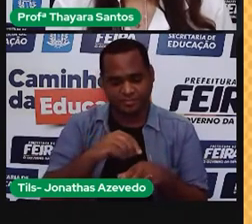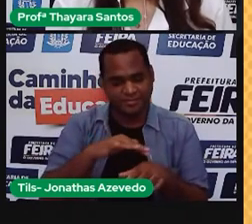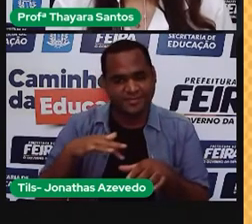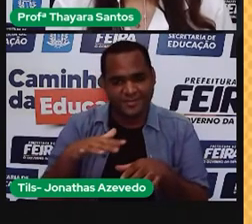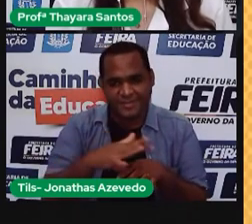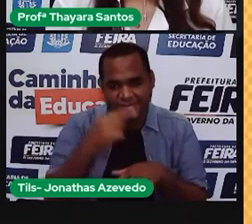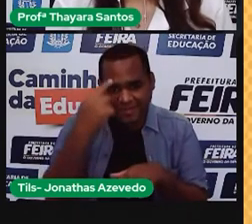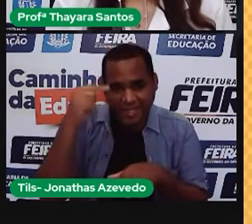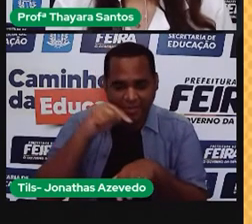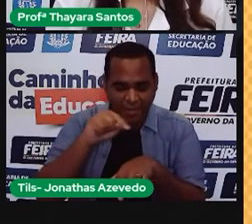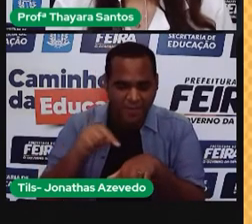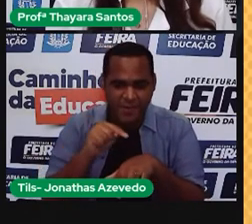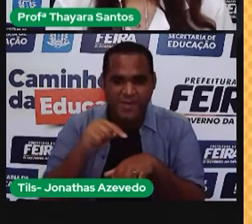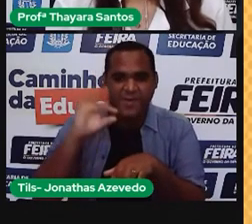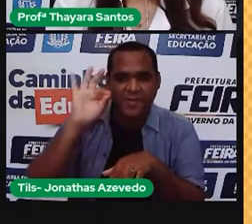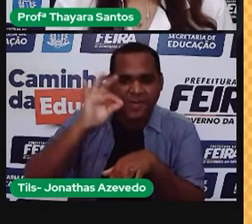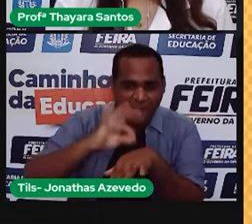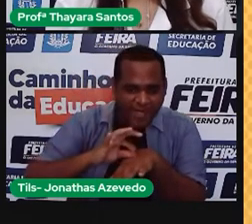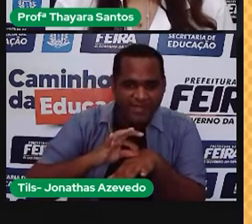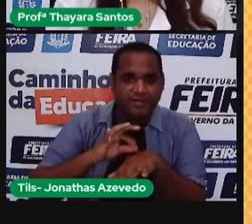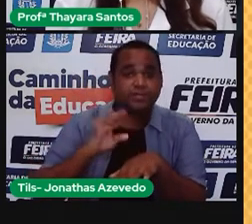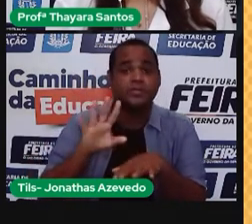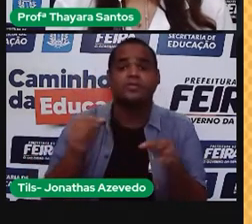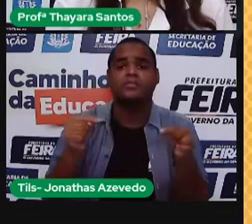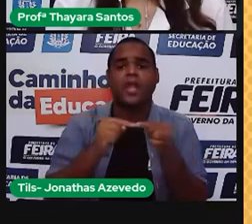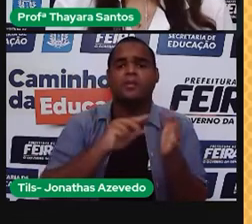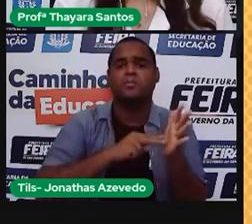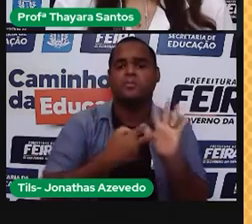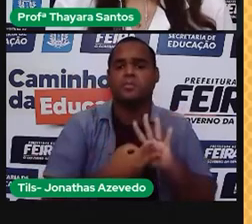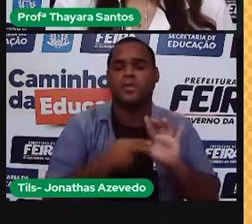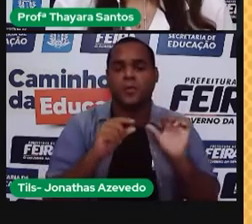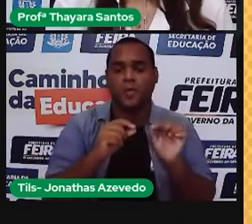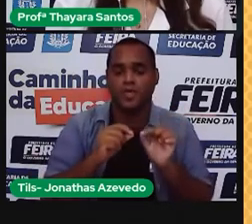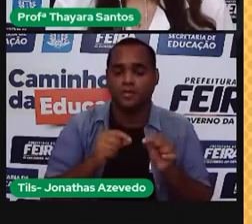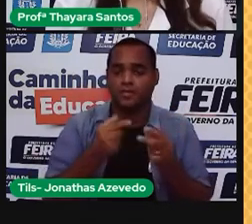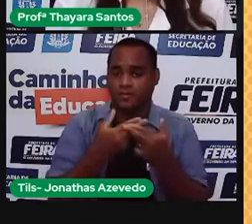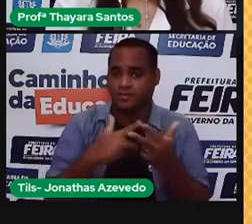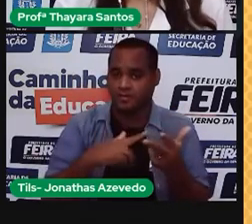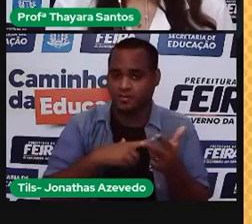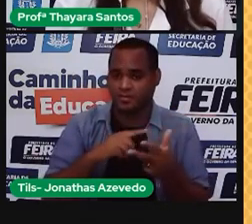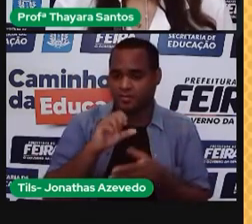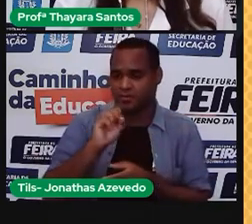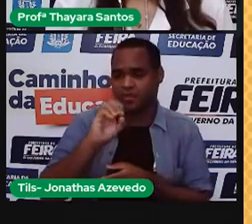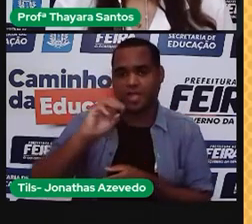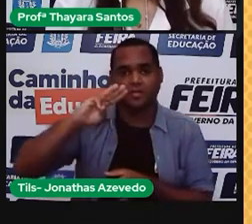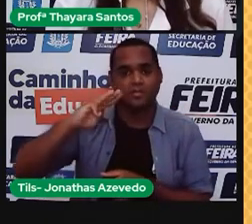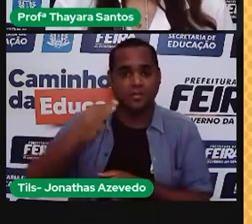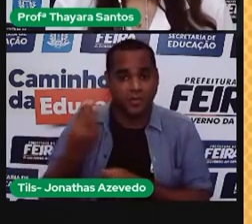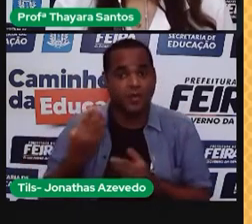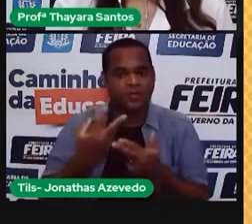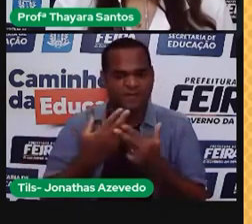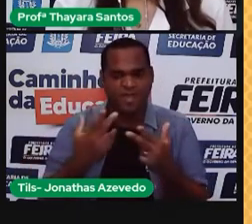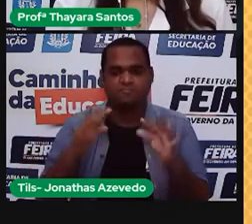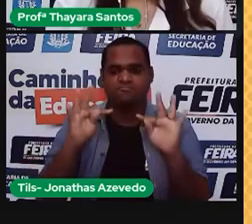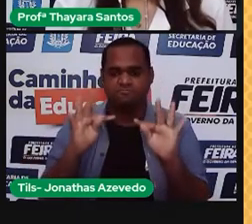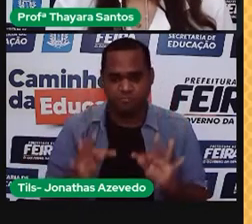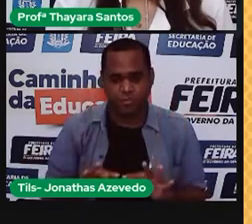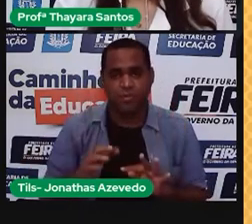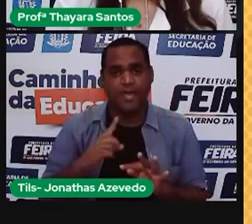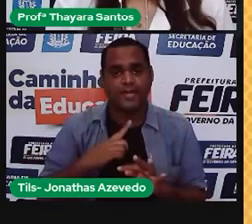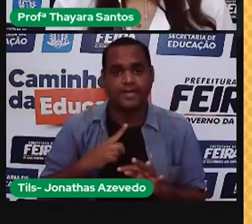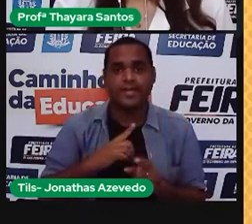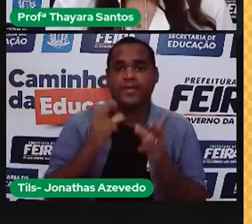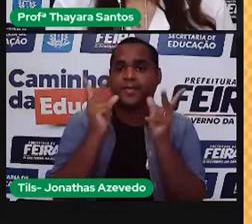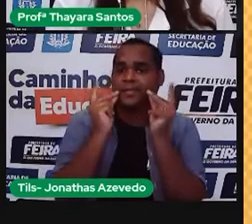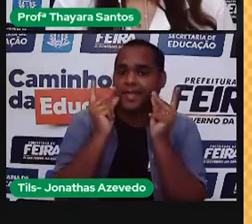Imagina o que isso significa? Produzimos cerca de 80 milhões de toneladas de plástico por